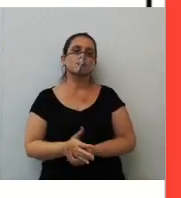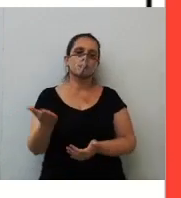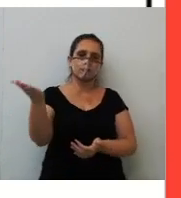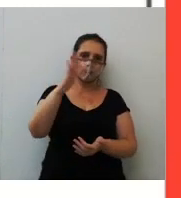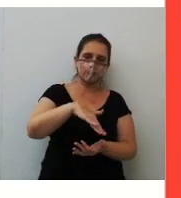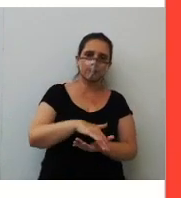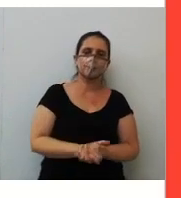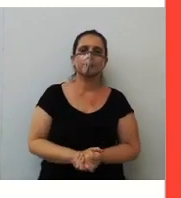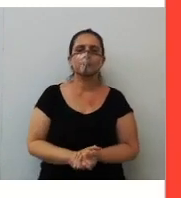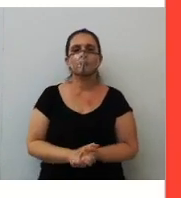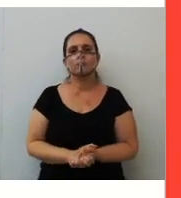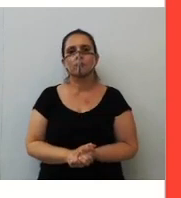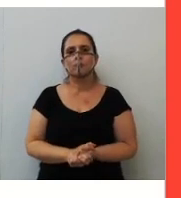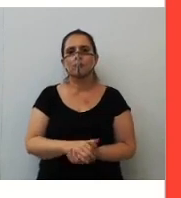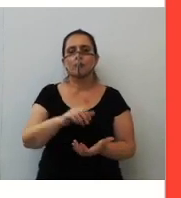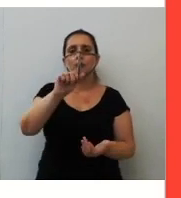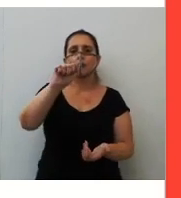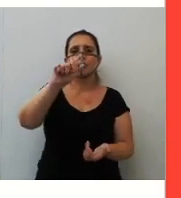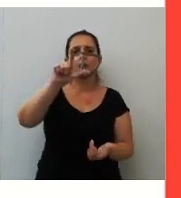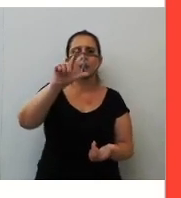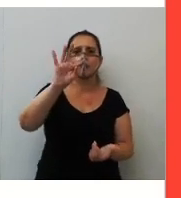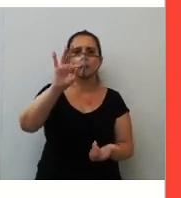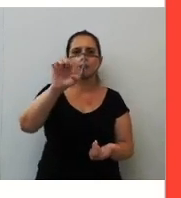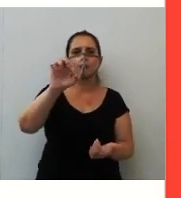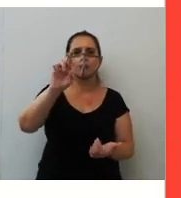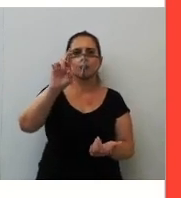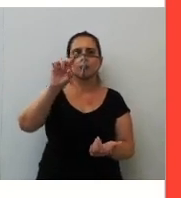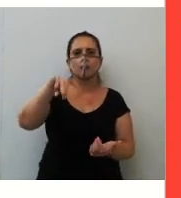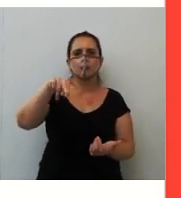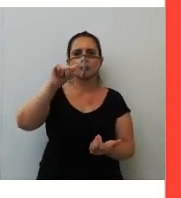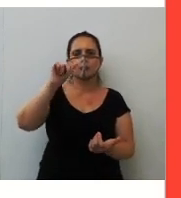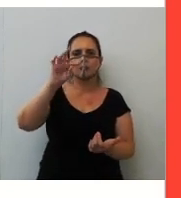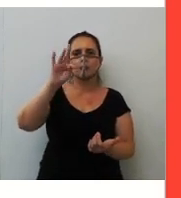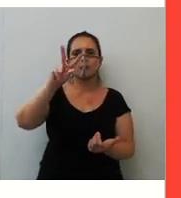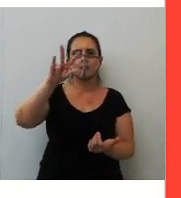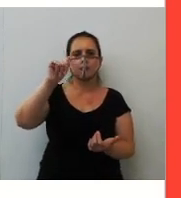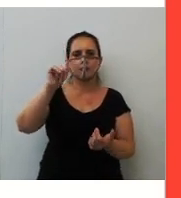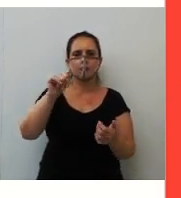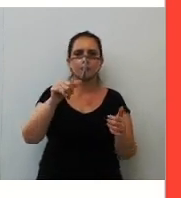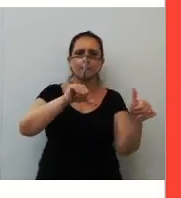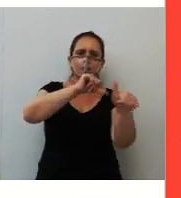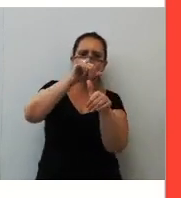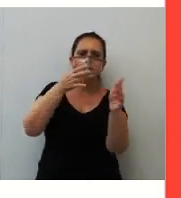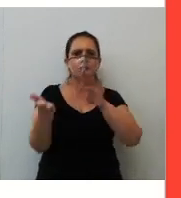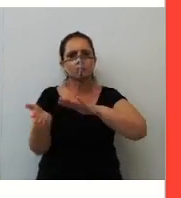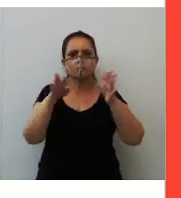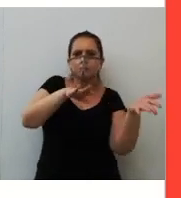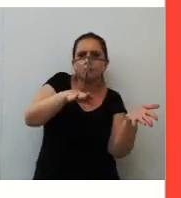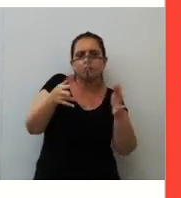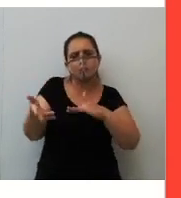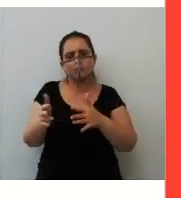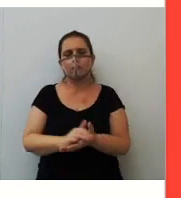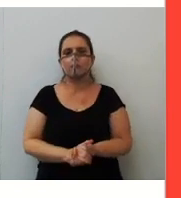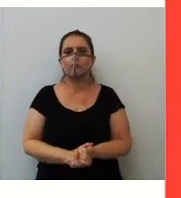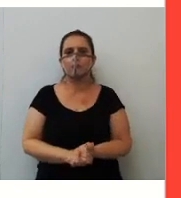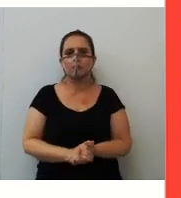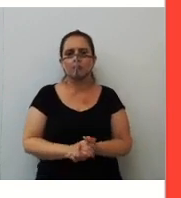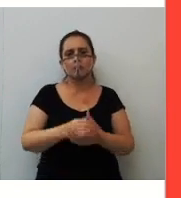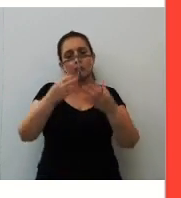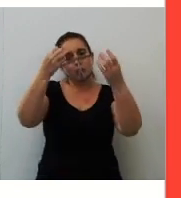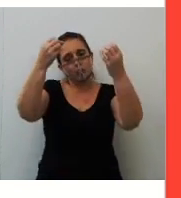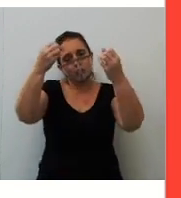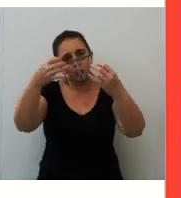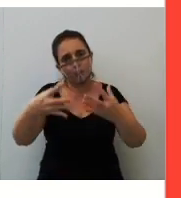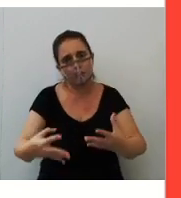passando. Conjunções alternativas. O próprio nome tá dizendo, né? Alternância. Essas são super simples, ó. Exprime